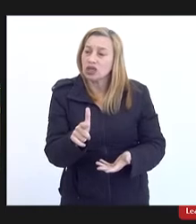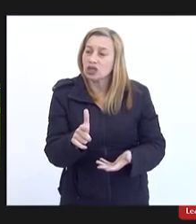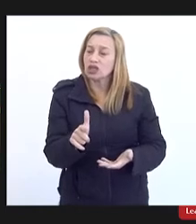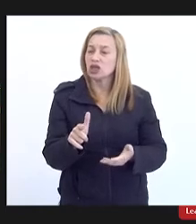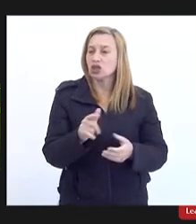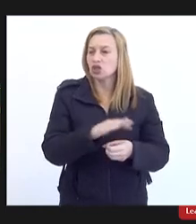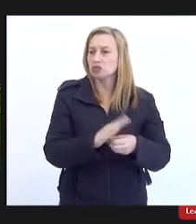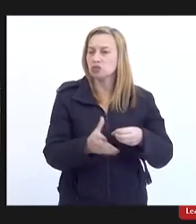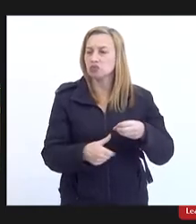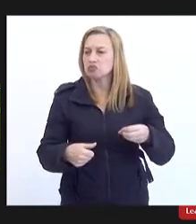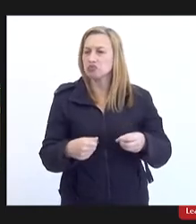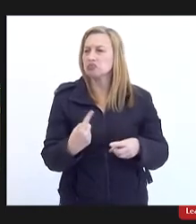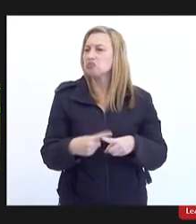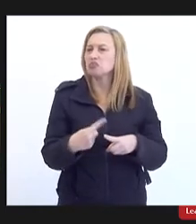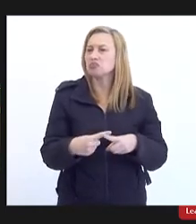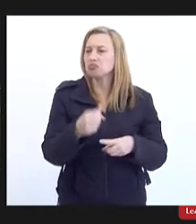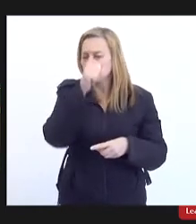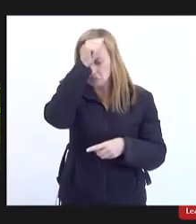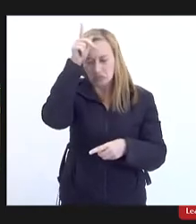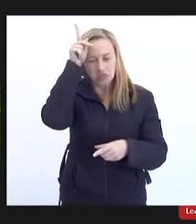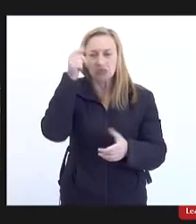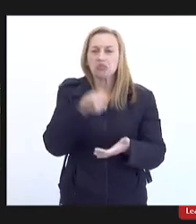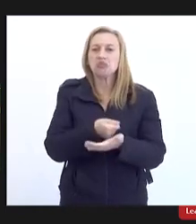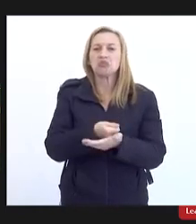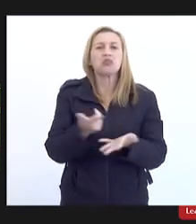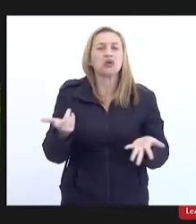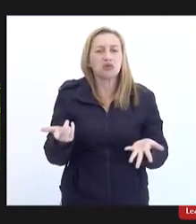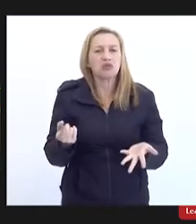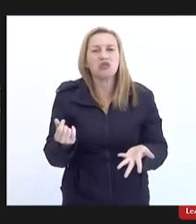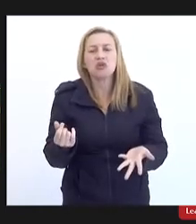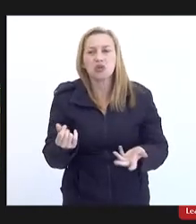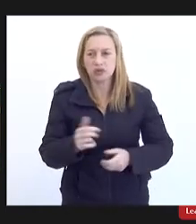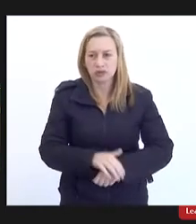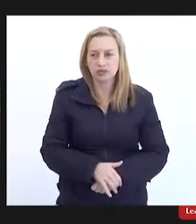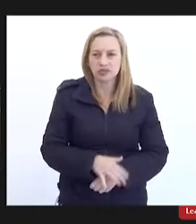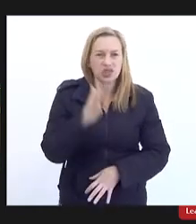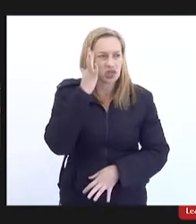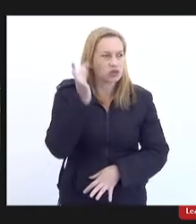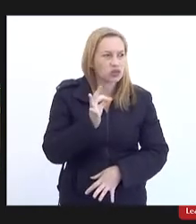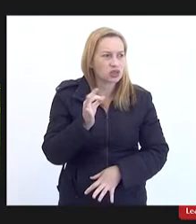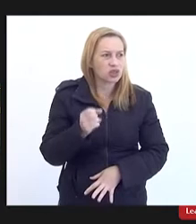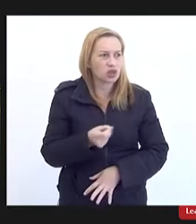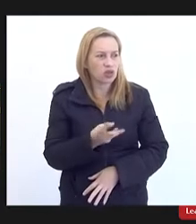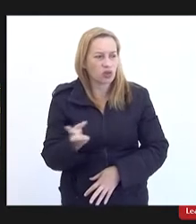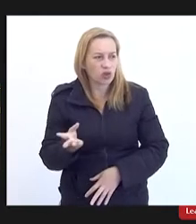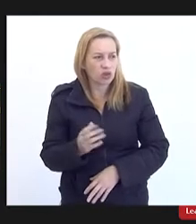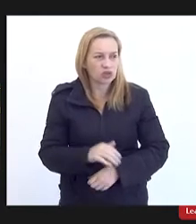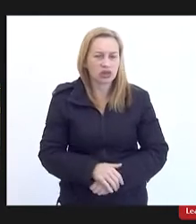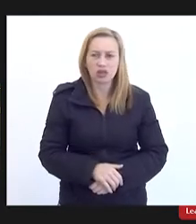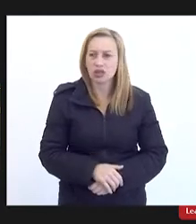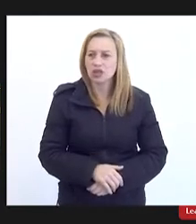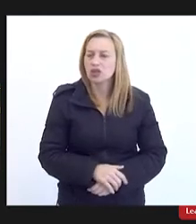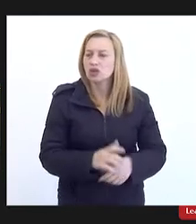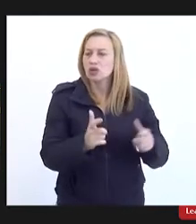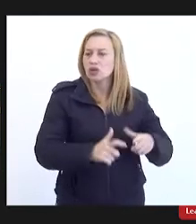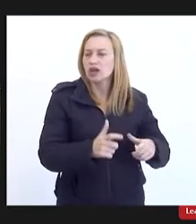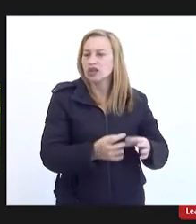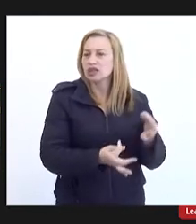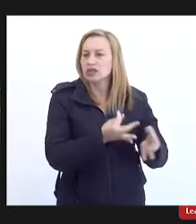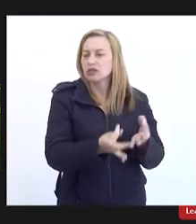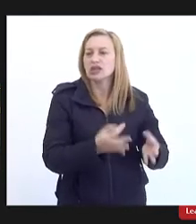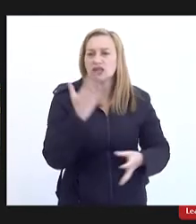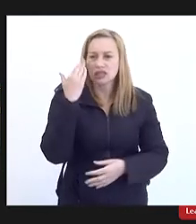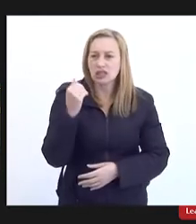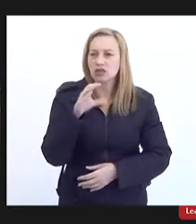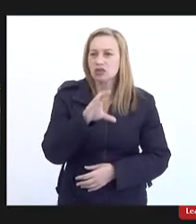a taxa de esgoto né é eu não sei quantas estações eu sei aqui de conservatória